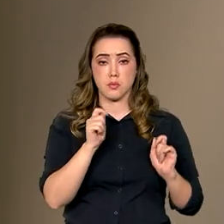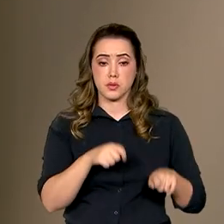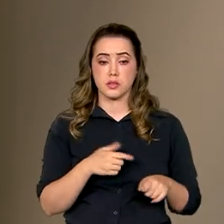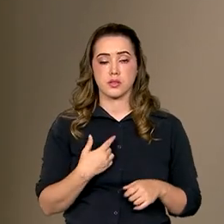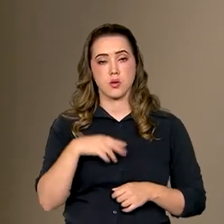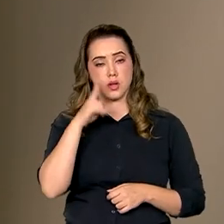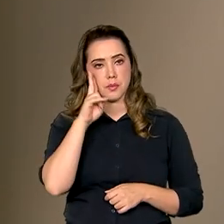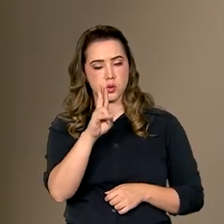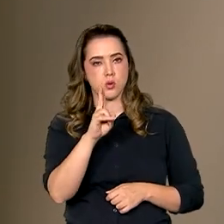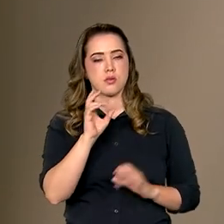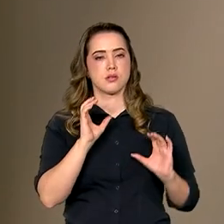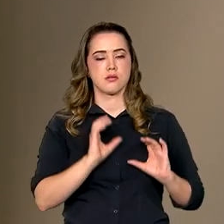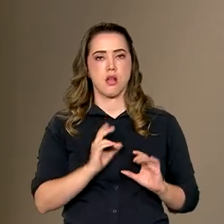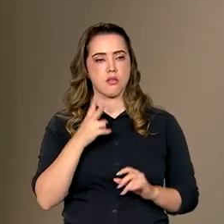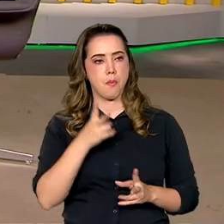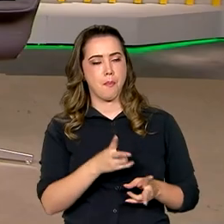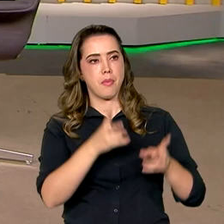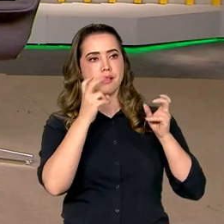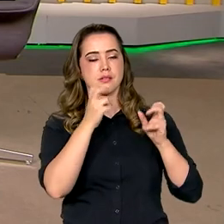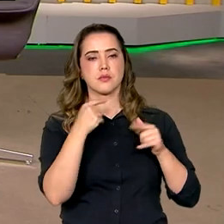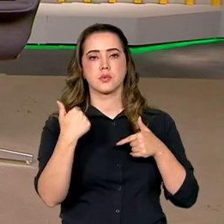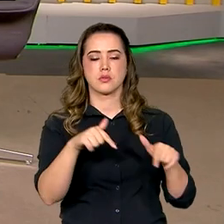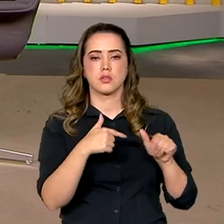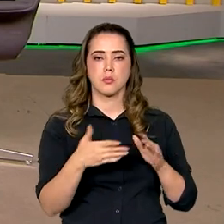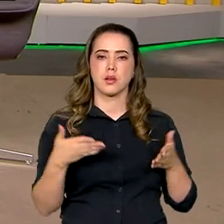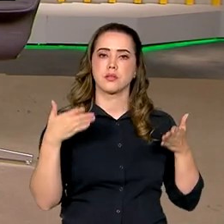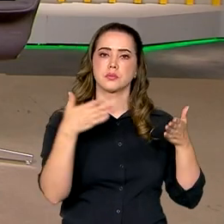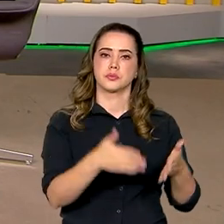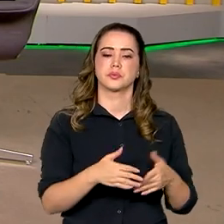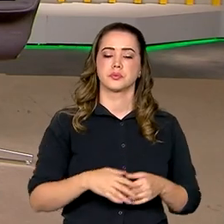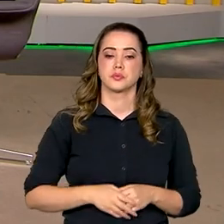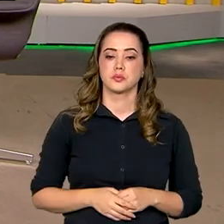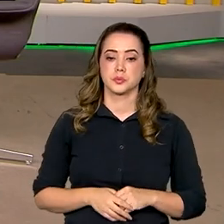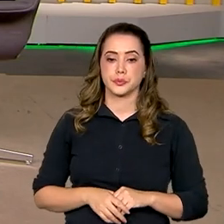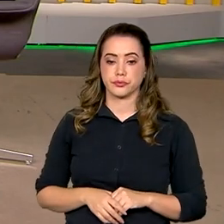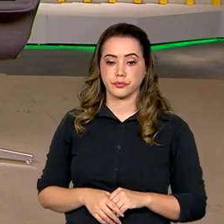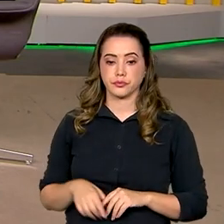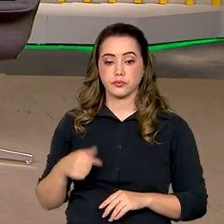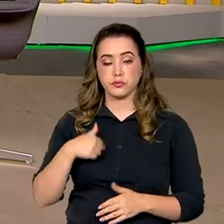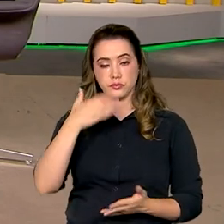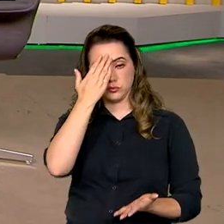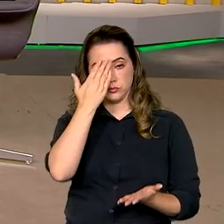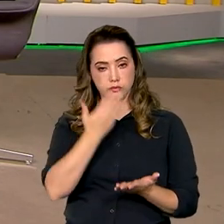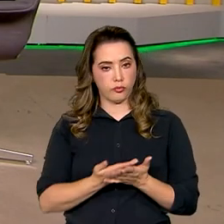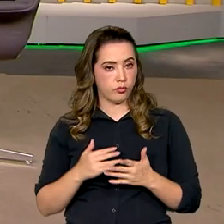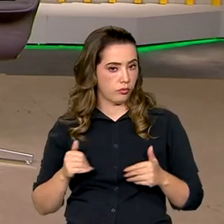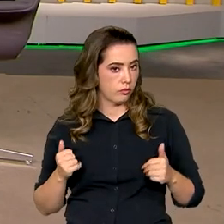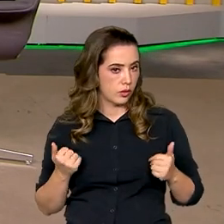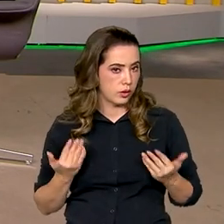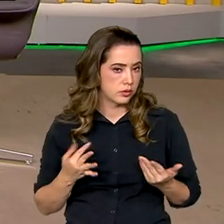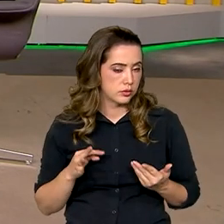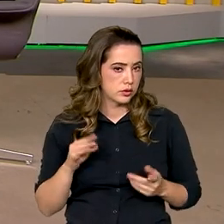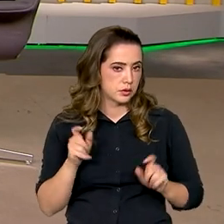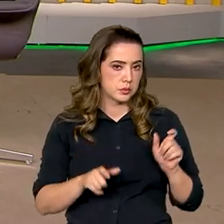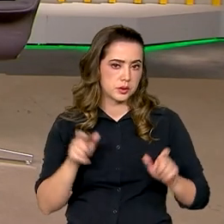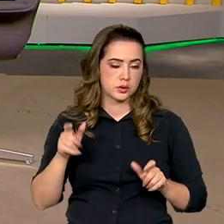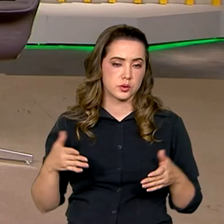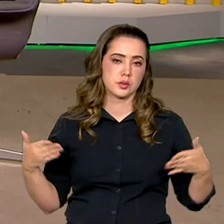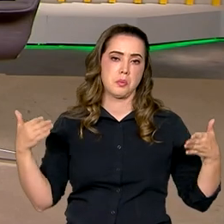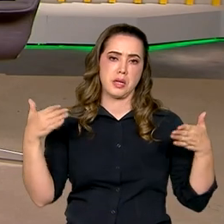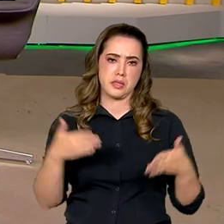vê o fruto do seu trabalho. Sem dúvida. Fruto da participação. E eu acredito, então, que todo mundo que